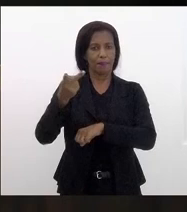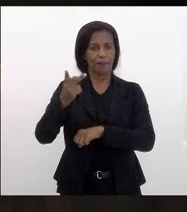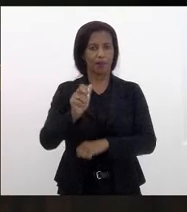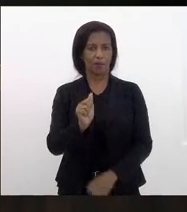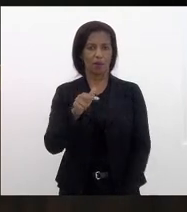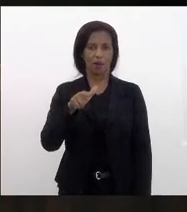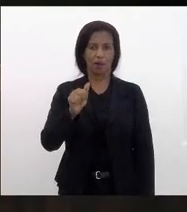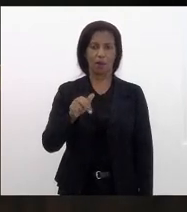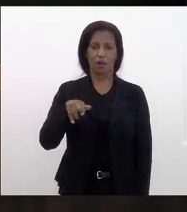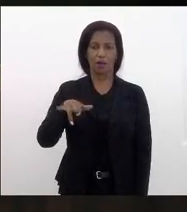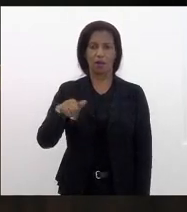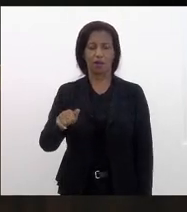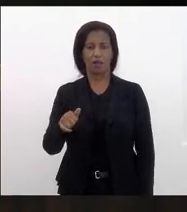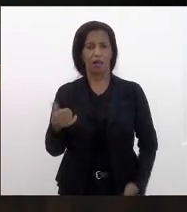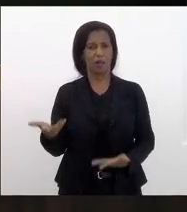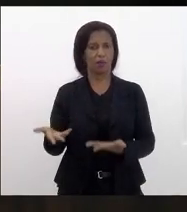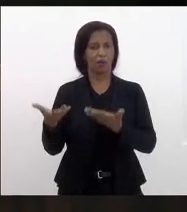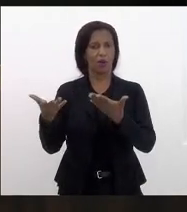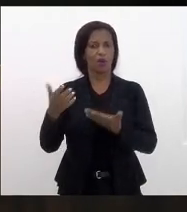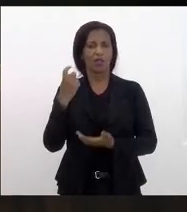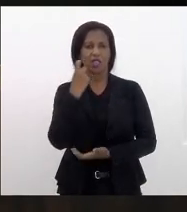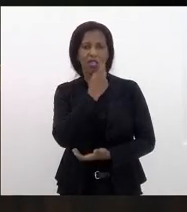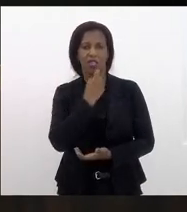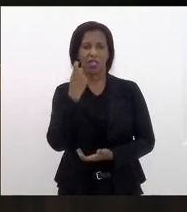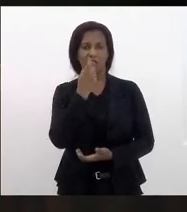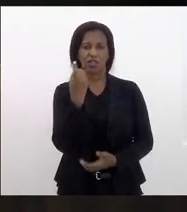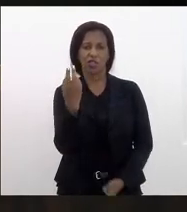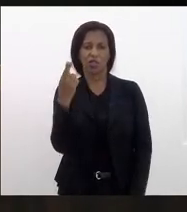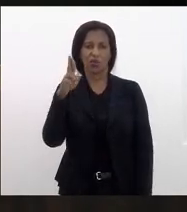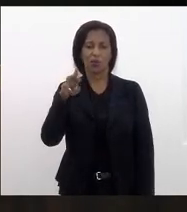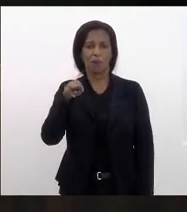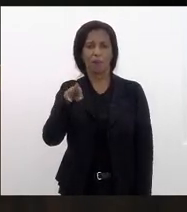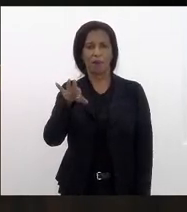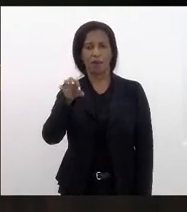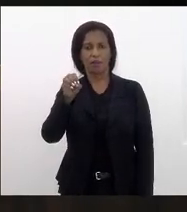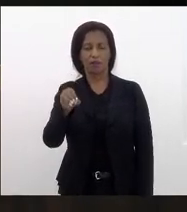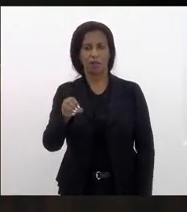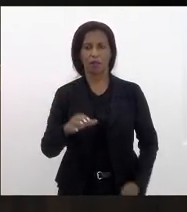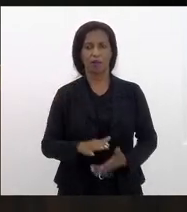da Saúde ao ilustríssimo cirurgião dentista doutor Marcelo Gonçalves